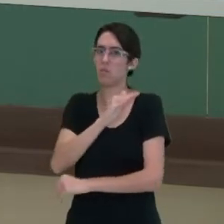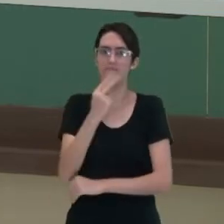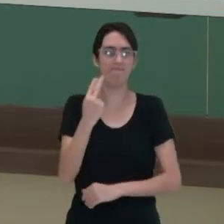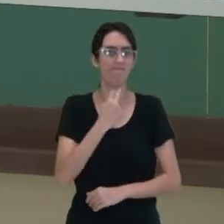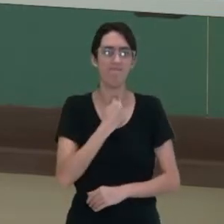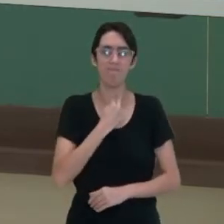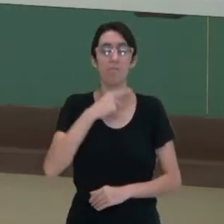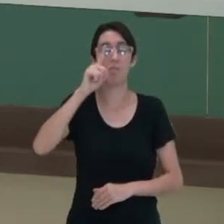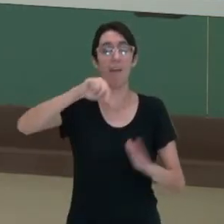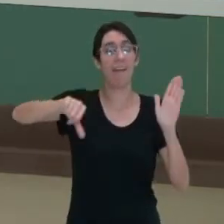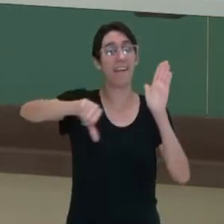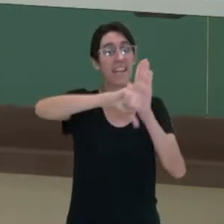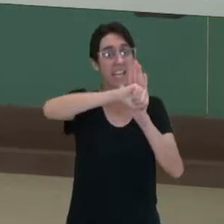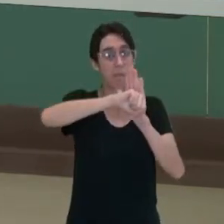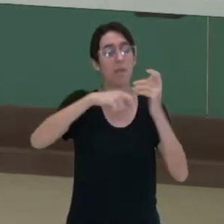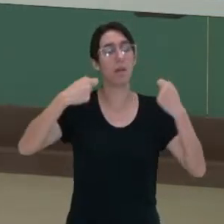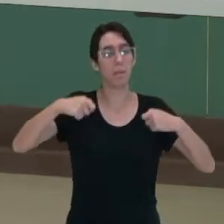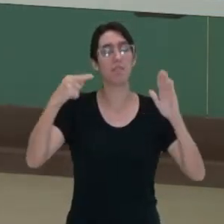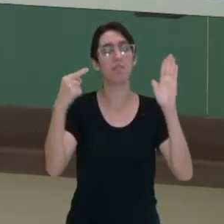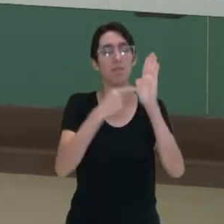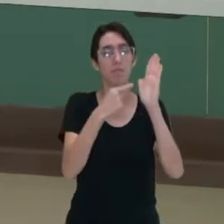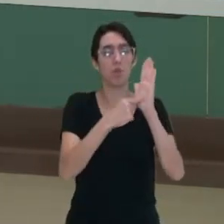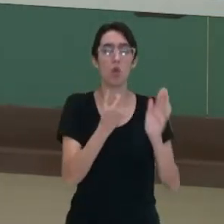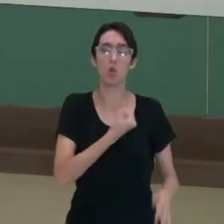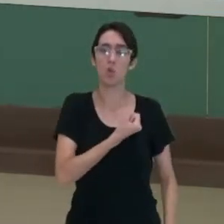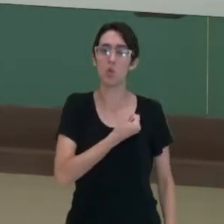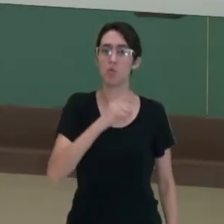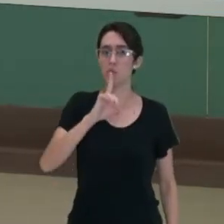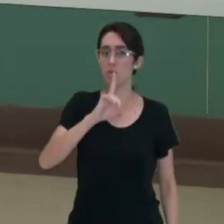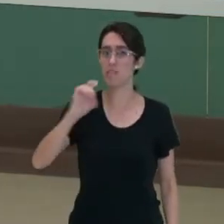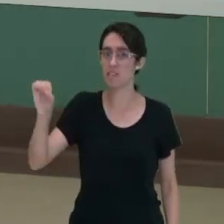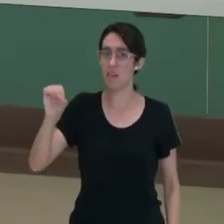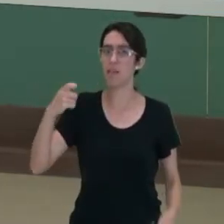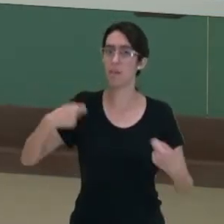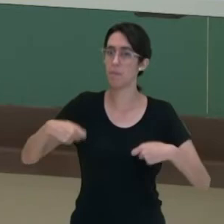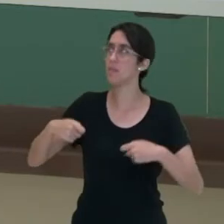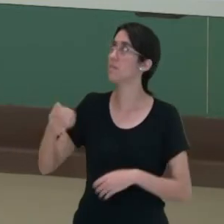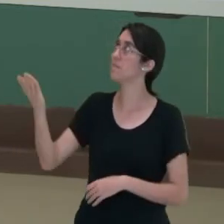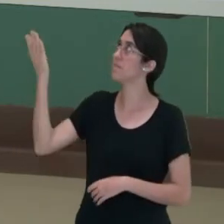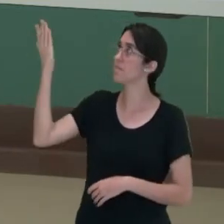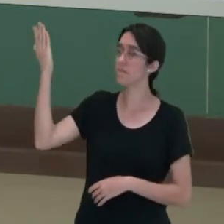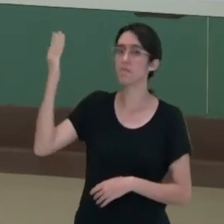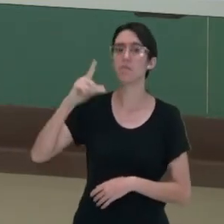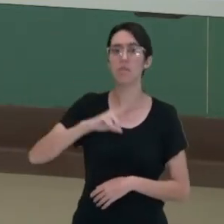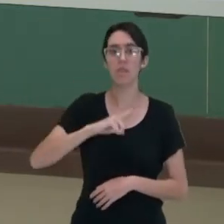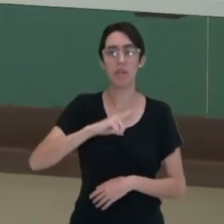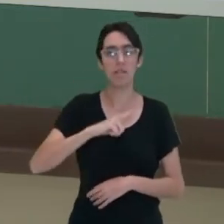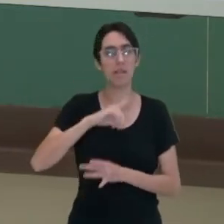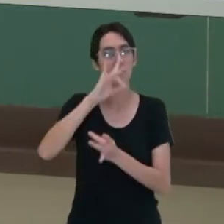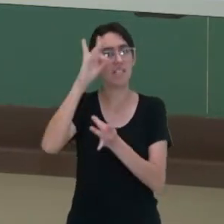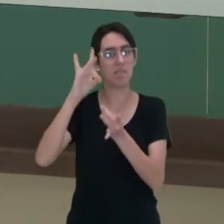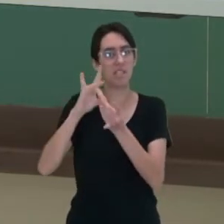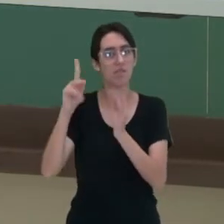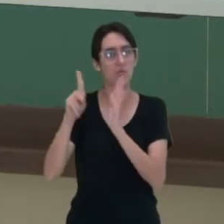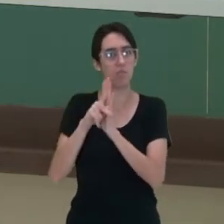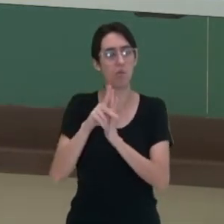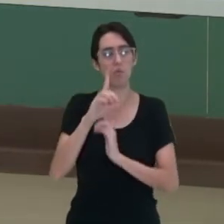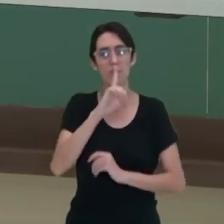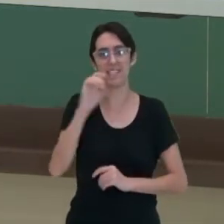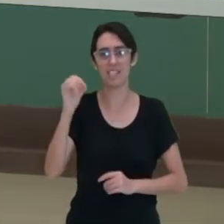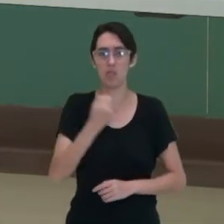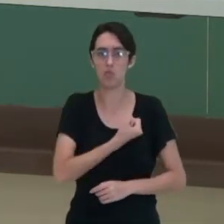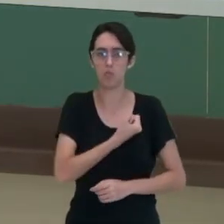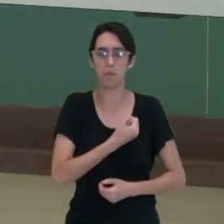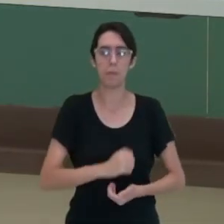contra os direitos humanos, deve sim ser denunciado. Nós temos um canal para isso que é o DISC